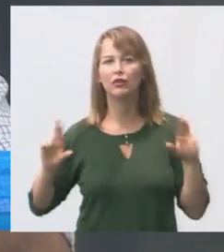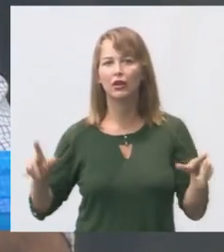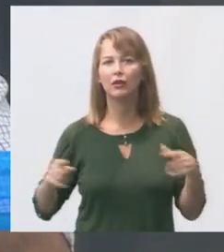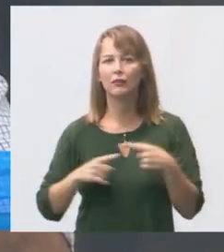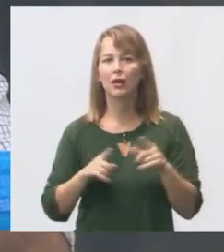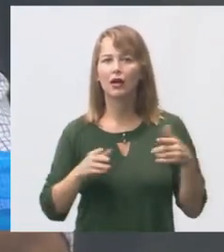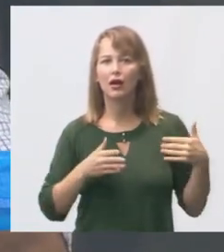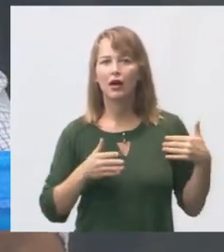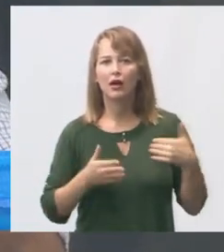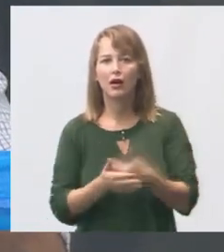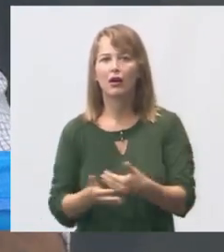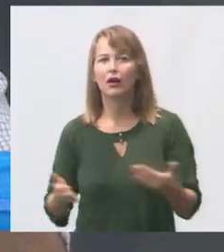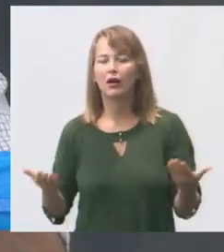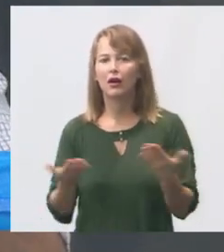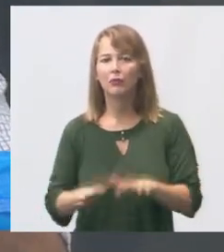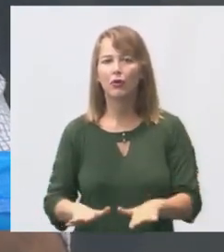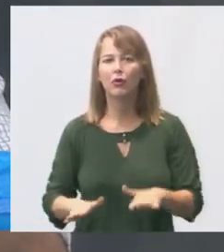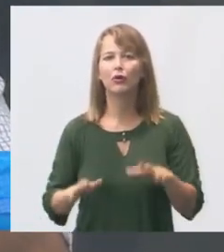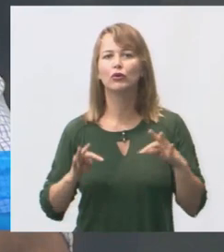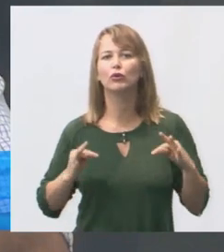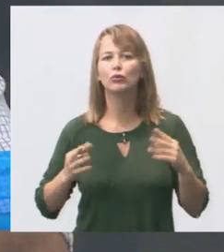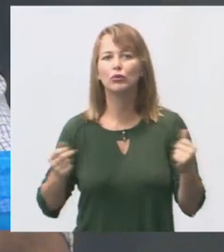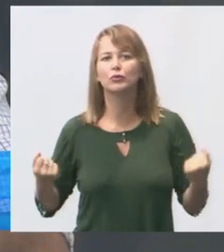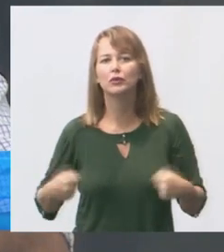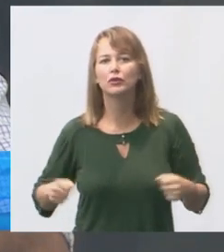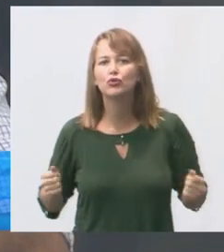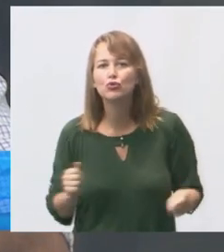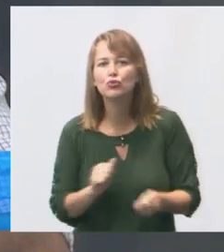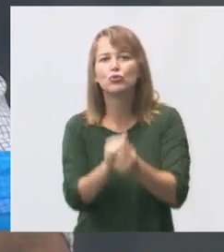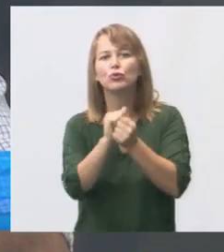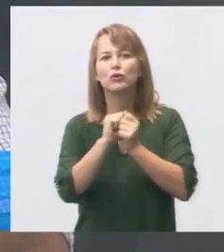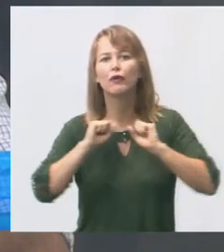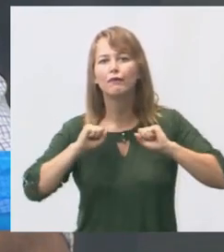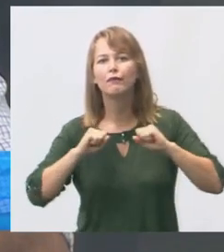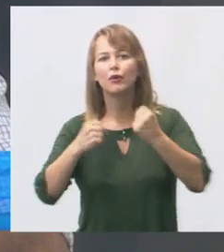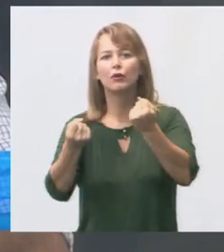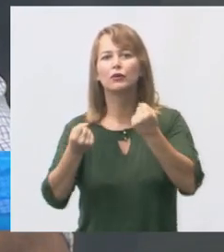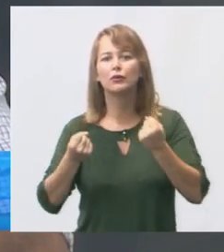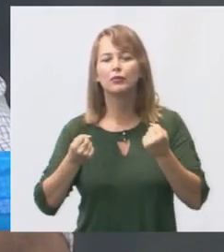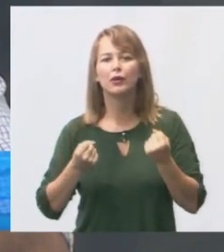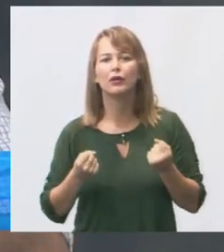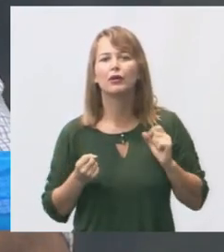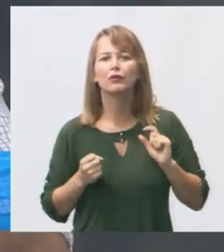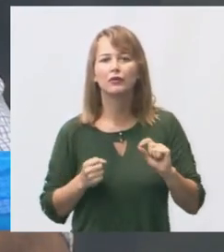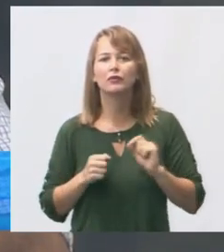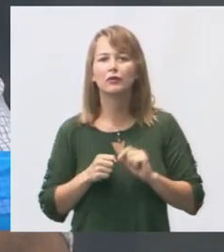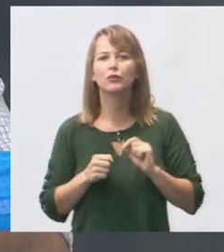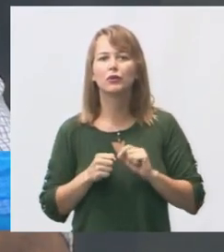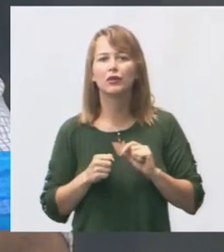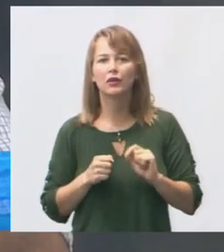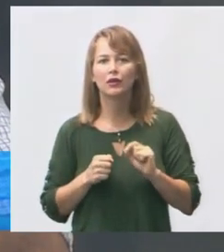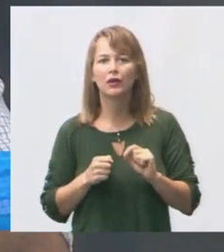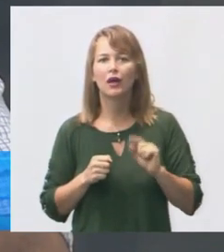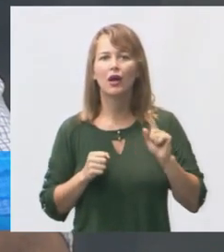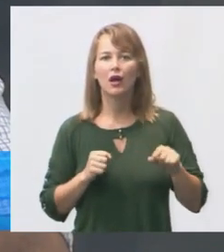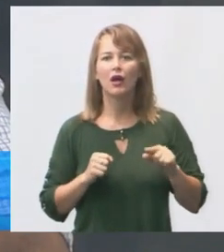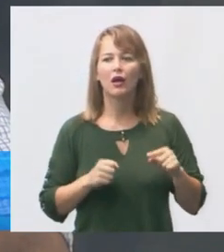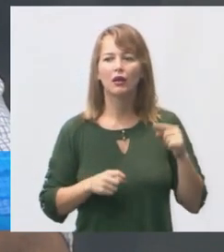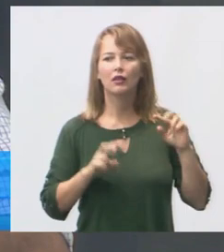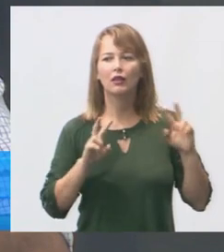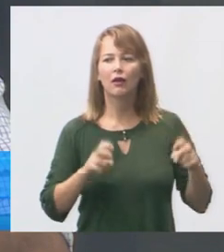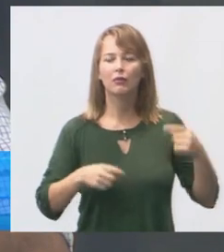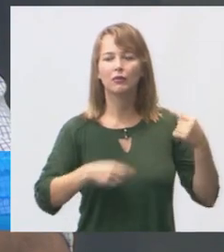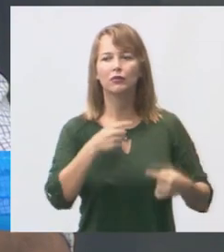fase da eleição, é hora de todo mundo se juntar, somar força para aquilo que a comunidade precisa. E as discussões acerca